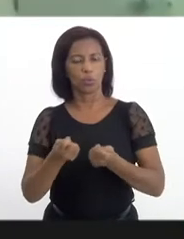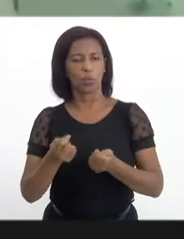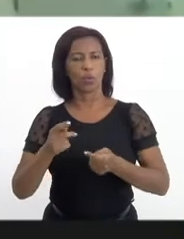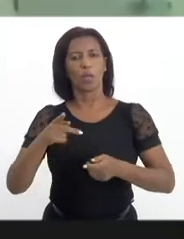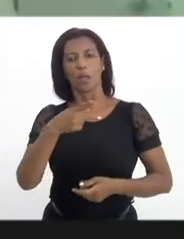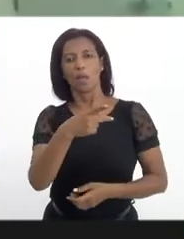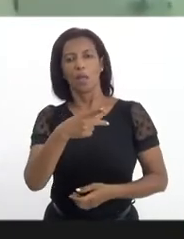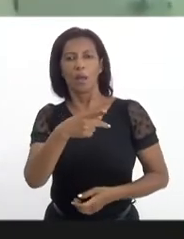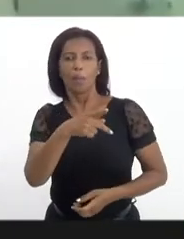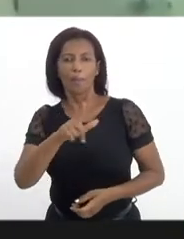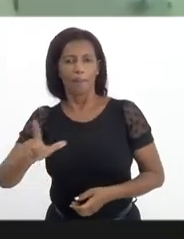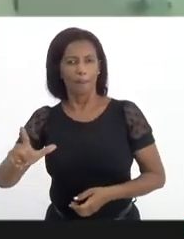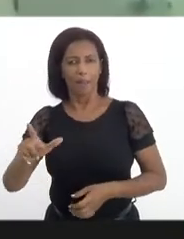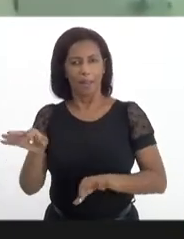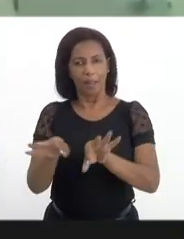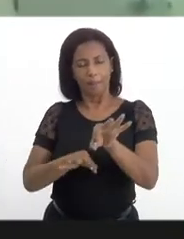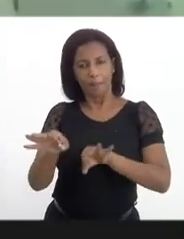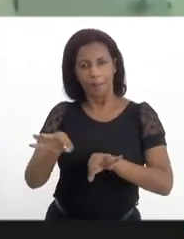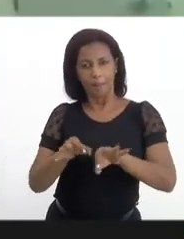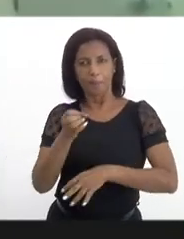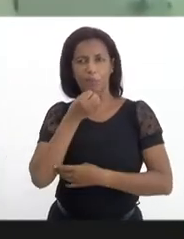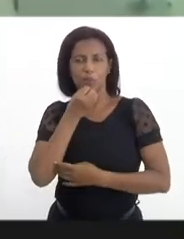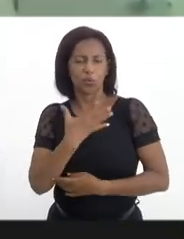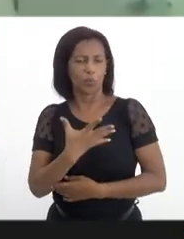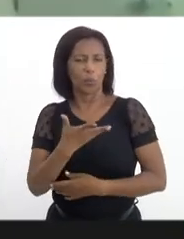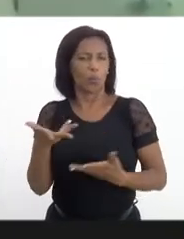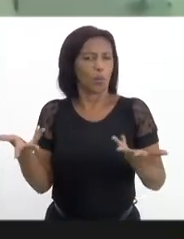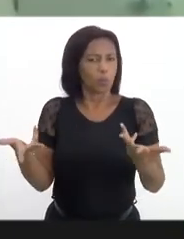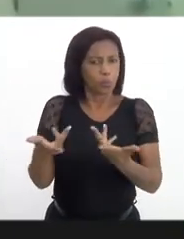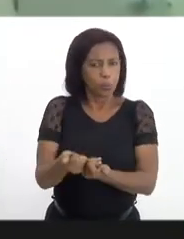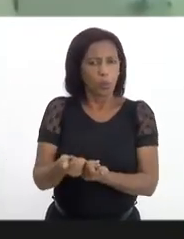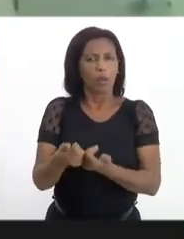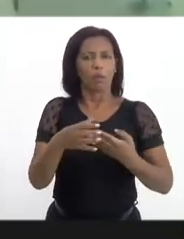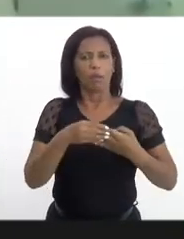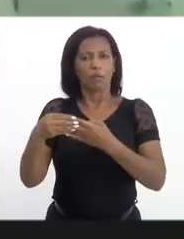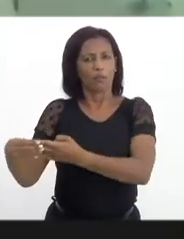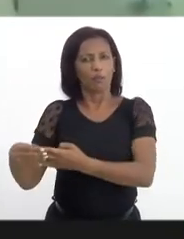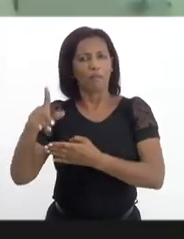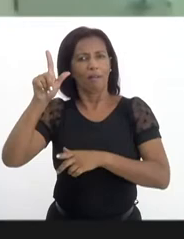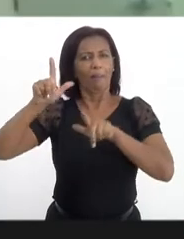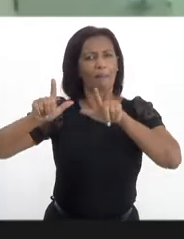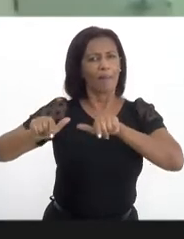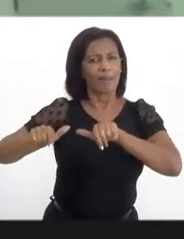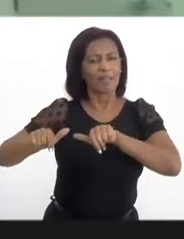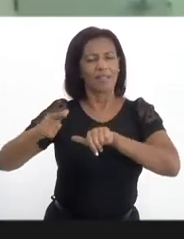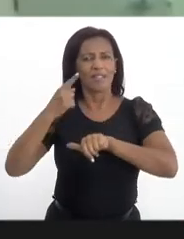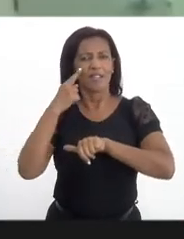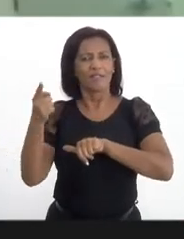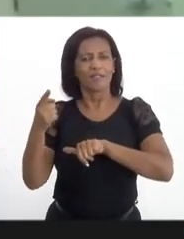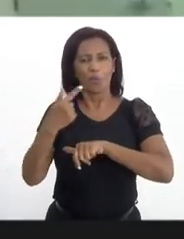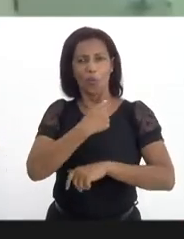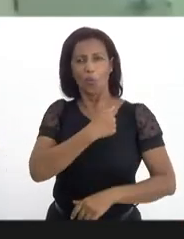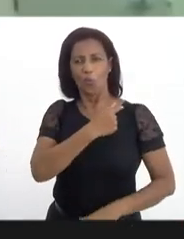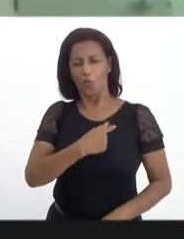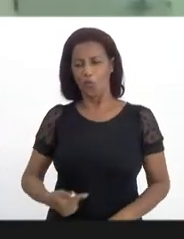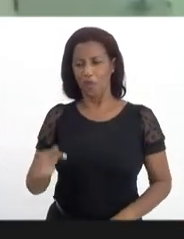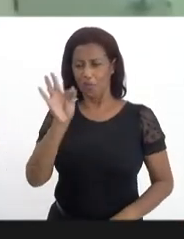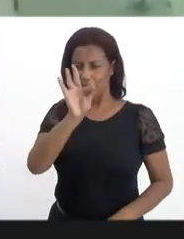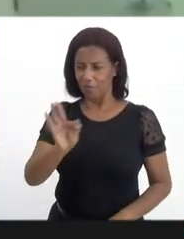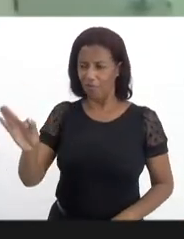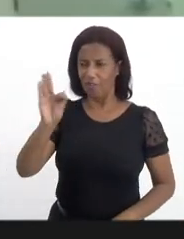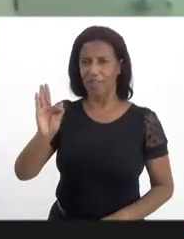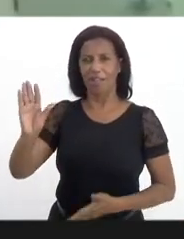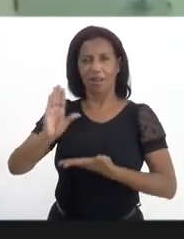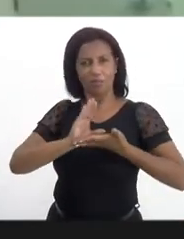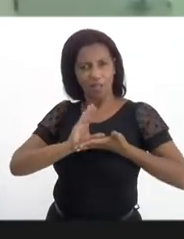é o projeto Todo de Boa, que é um projeto que foi levado para Brasília e que encantou o governo federal, a gente tem recurso do governo